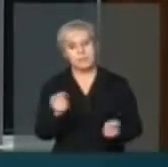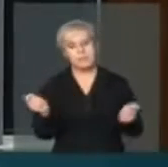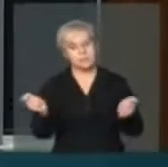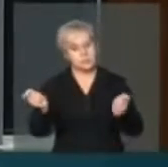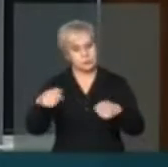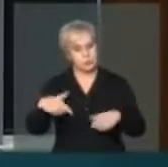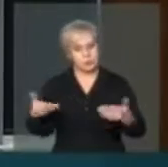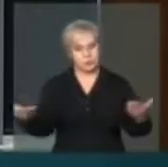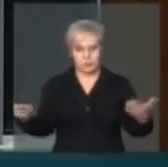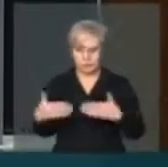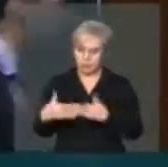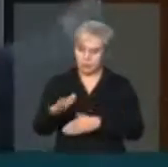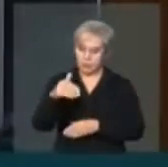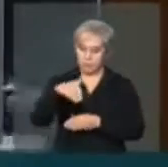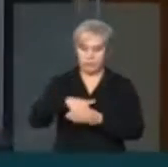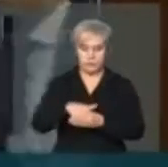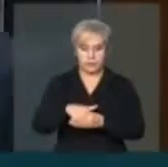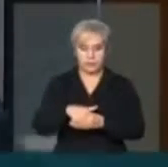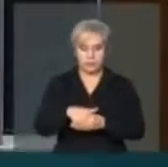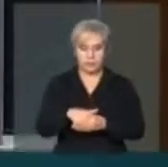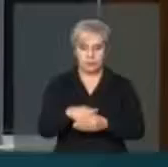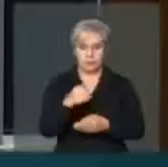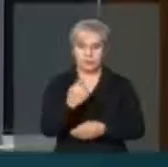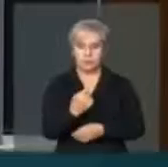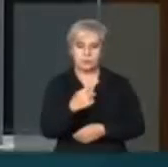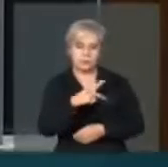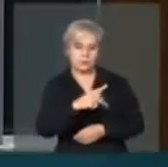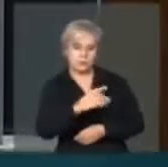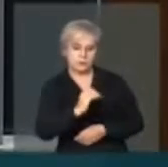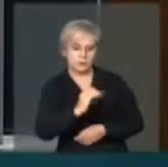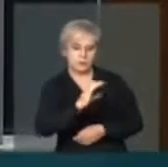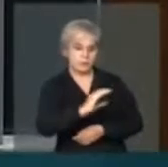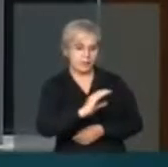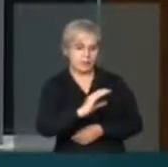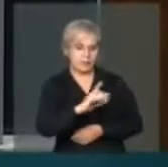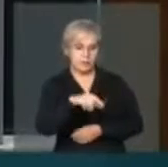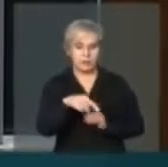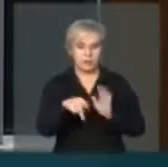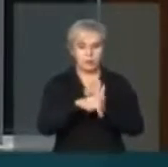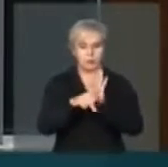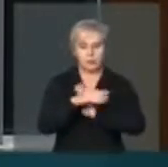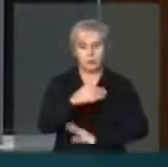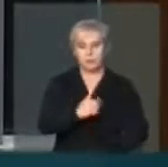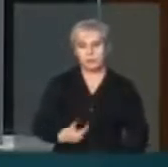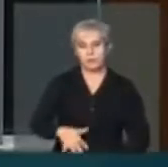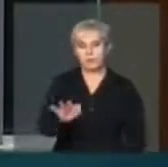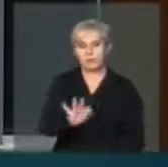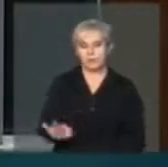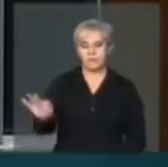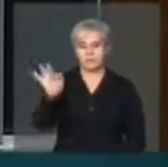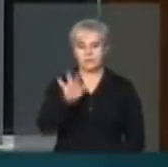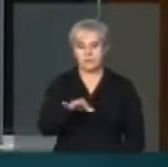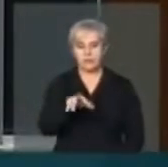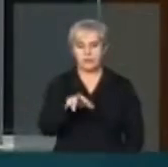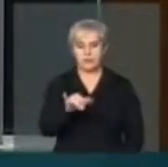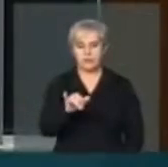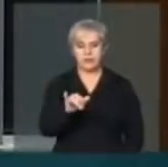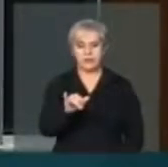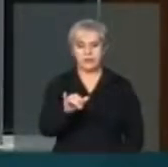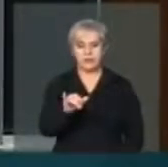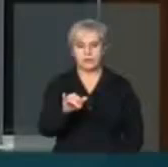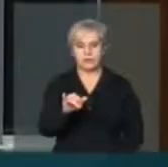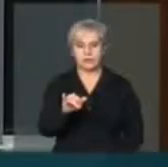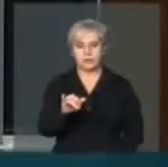senhor presidente, votar uma PEC que vai, como o próprio governo federal tem dito, desafogar a